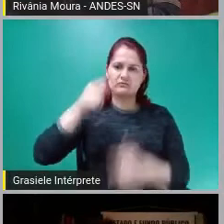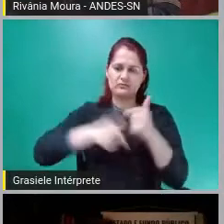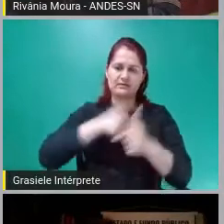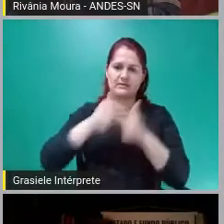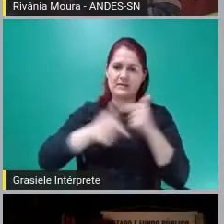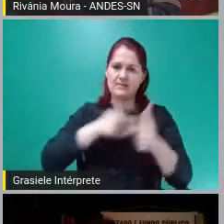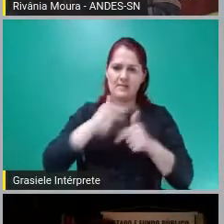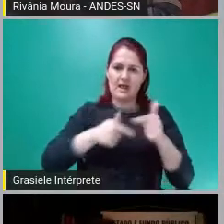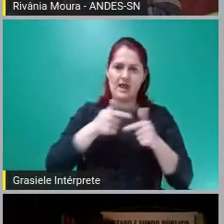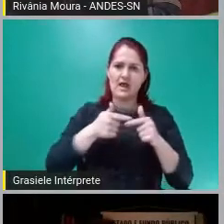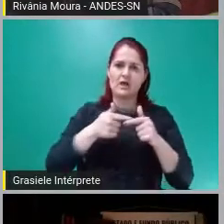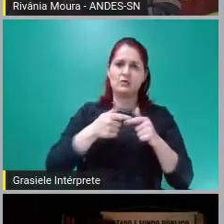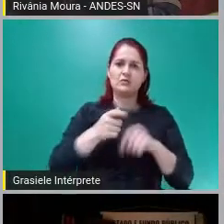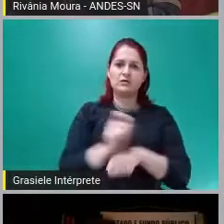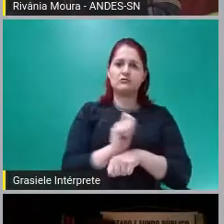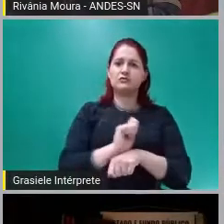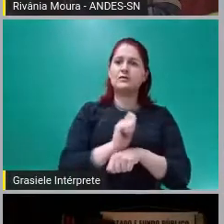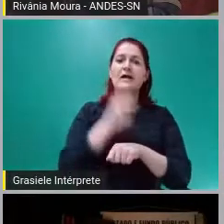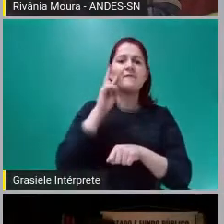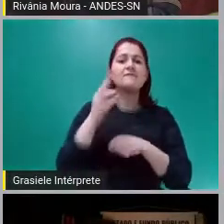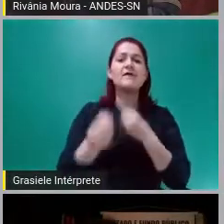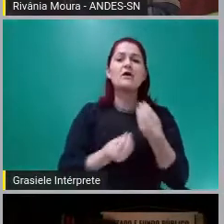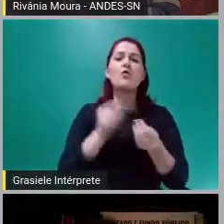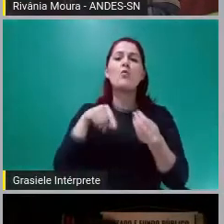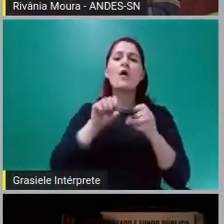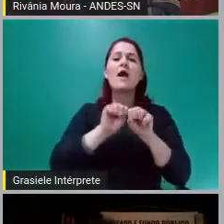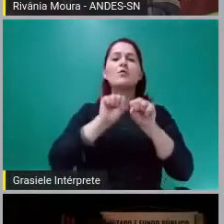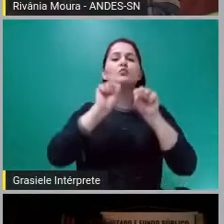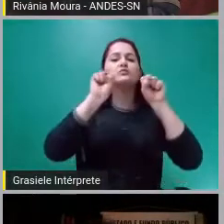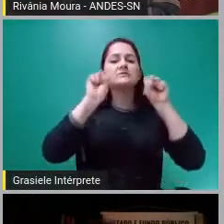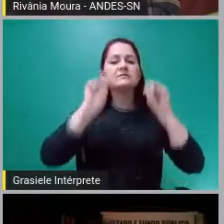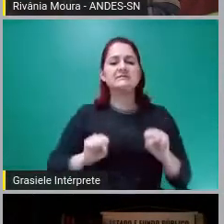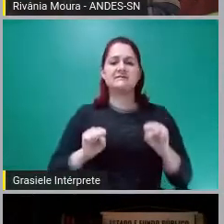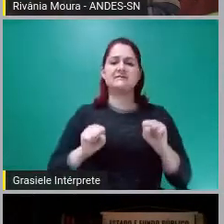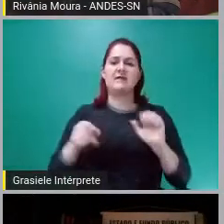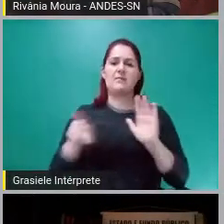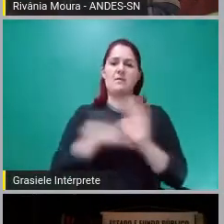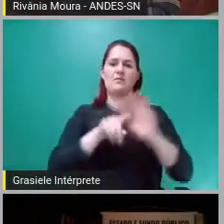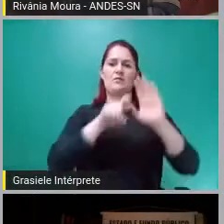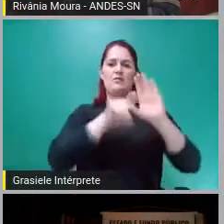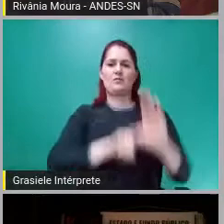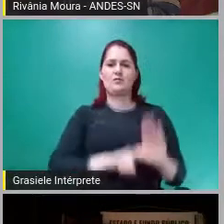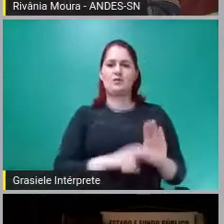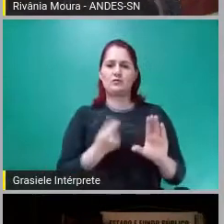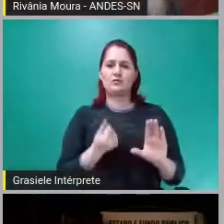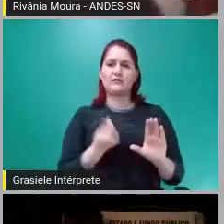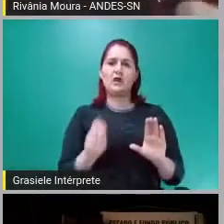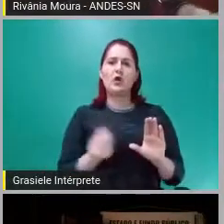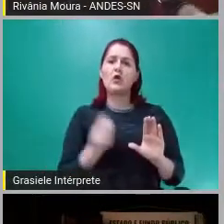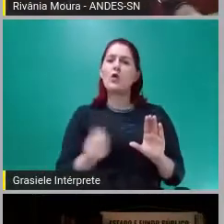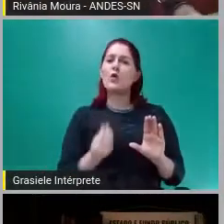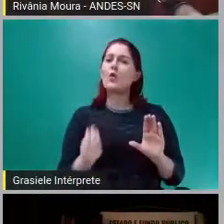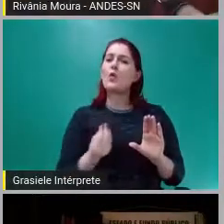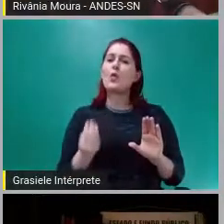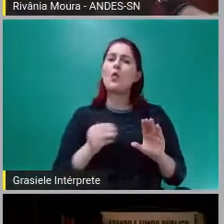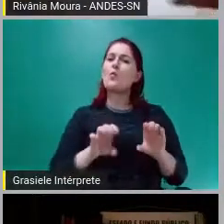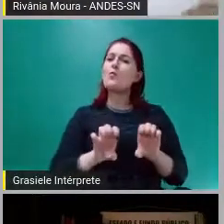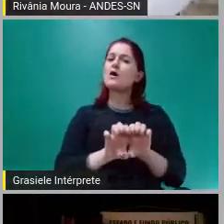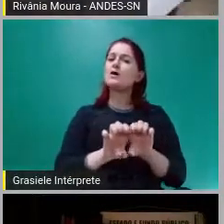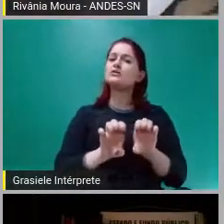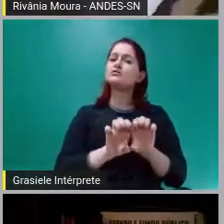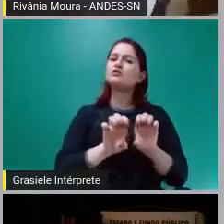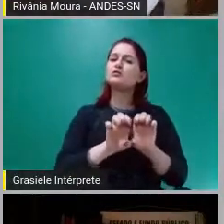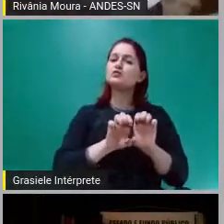A ideia de que há uma relação estrutural da lógica do capital com